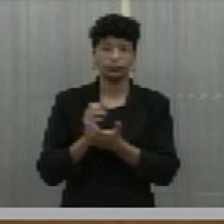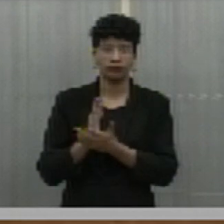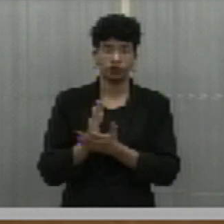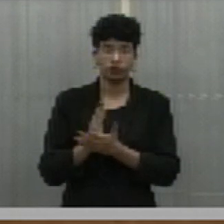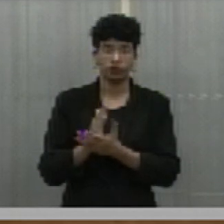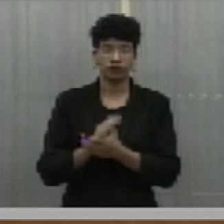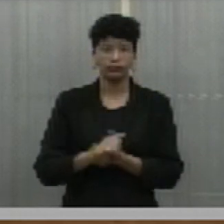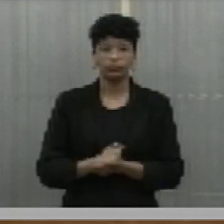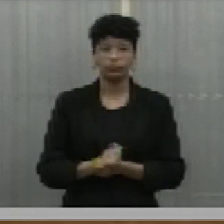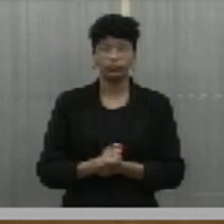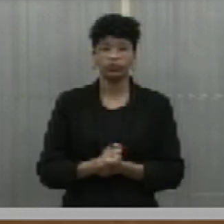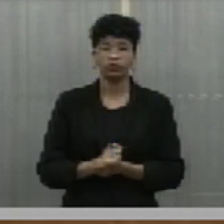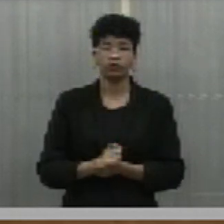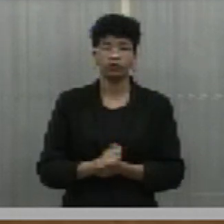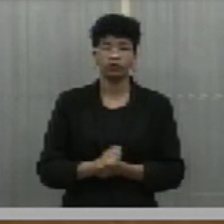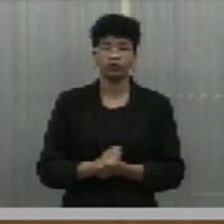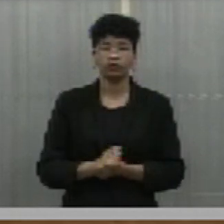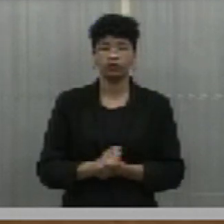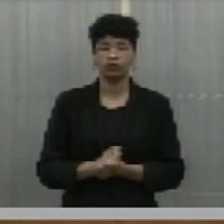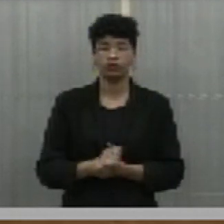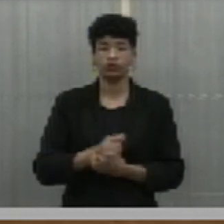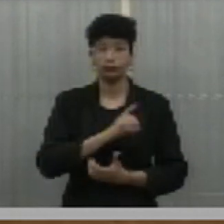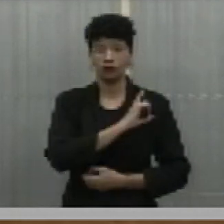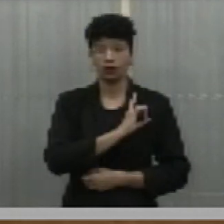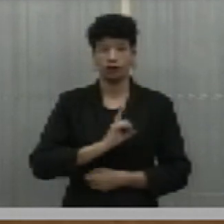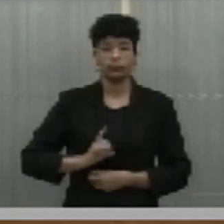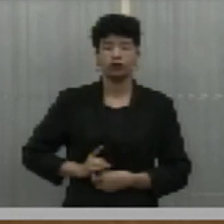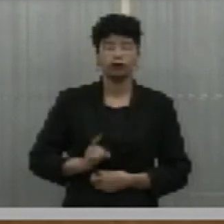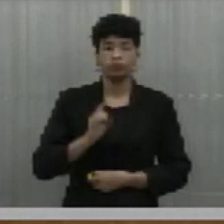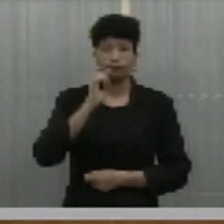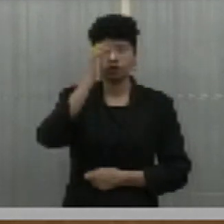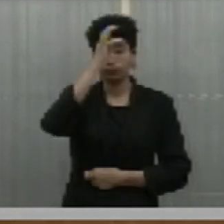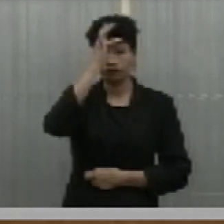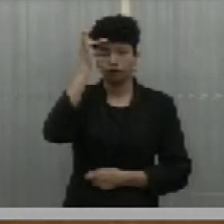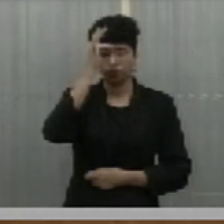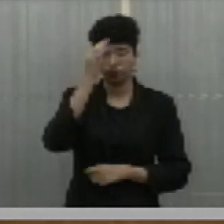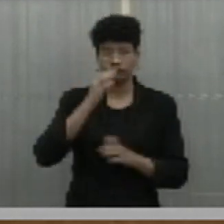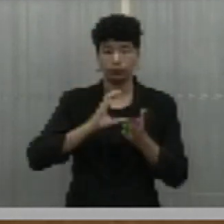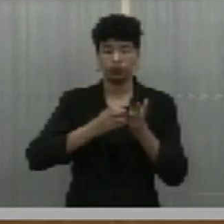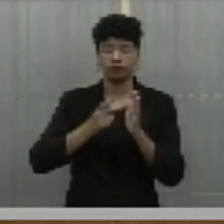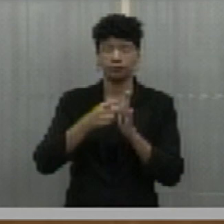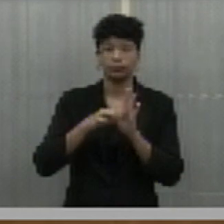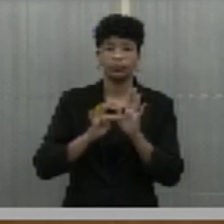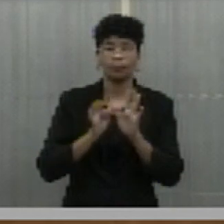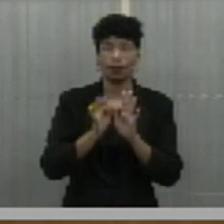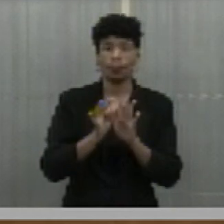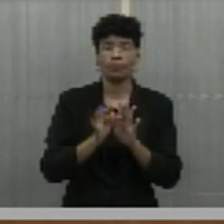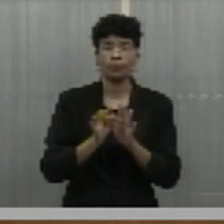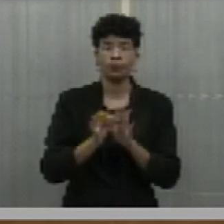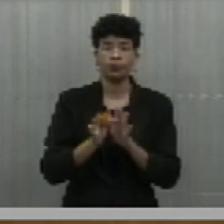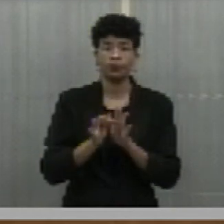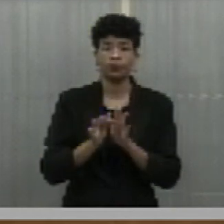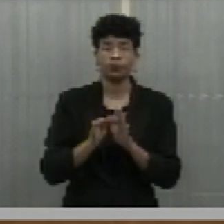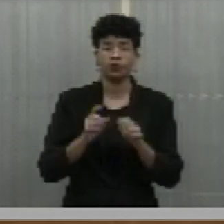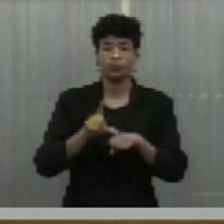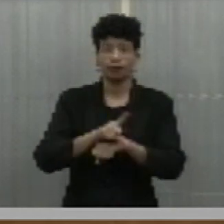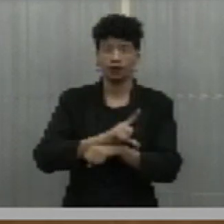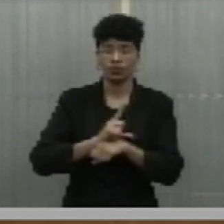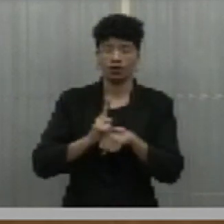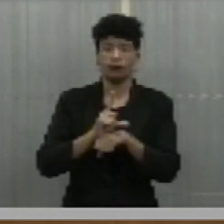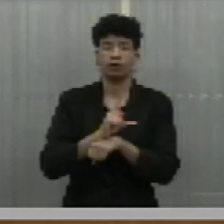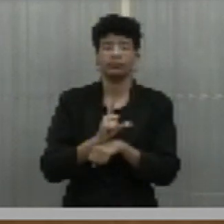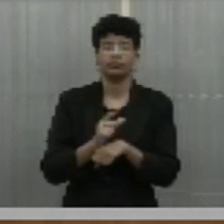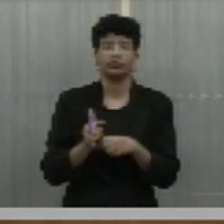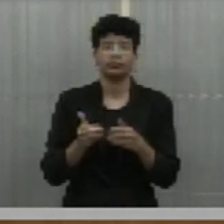aprovado. Franzé Silva, deputado estadual pelo Partido dos Trabalhadores, com assento nesta Casa Legislativa,